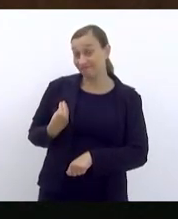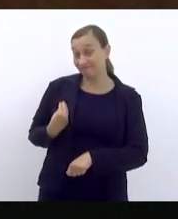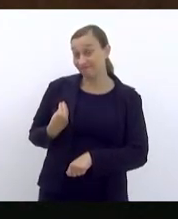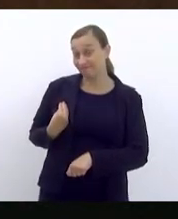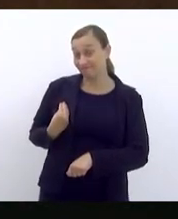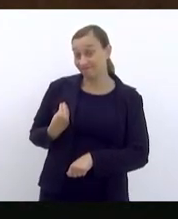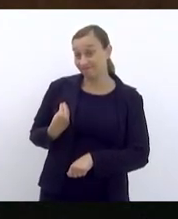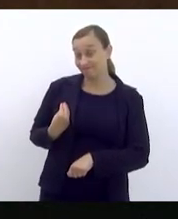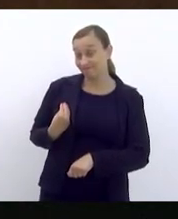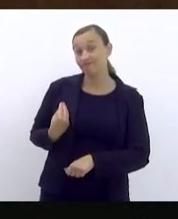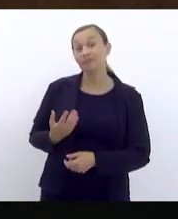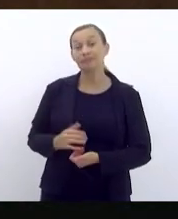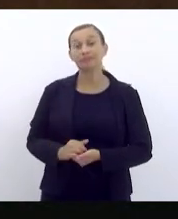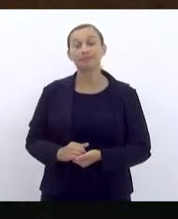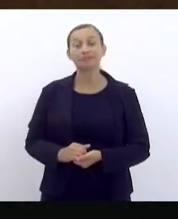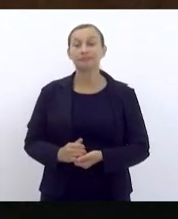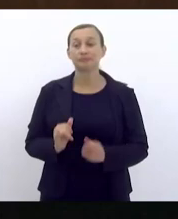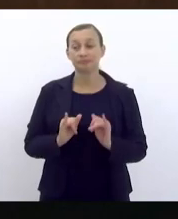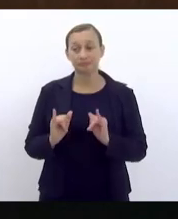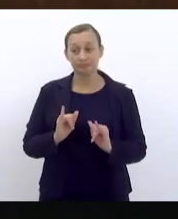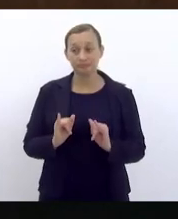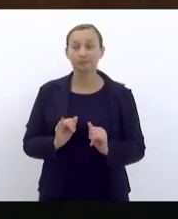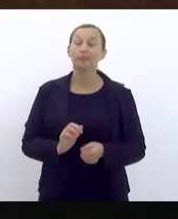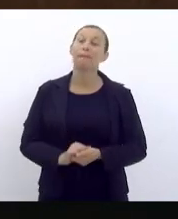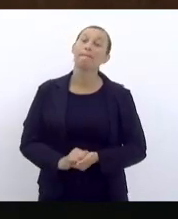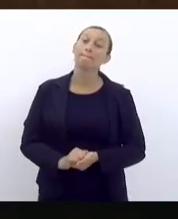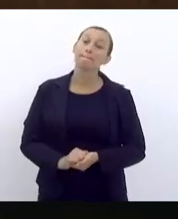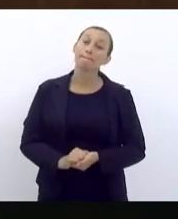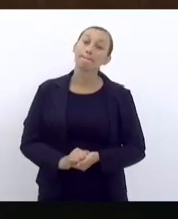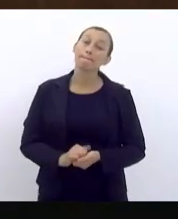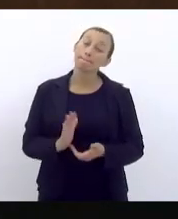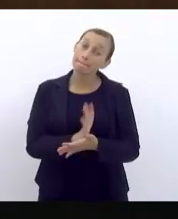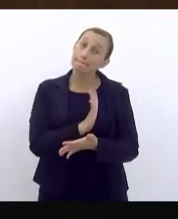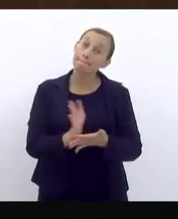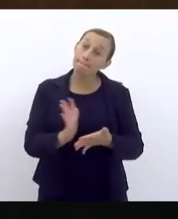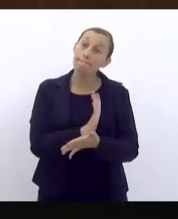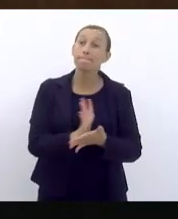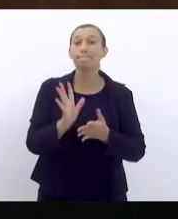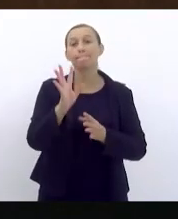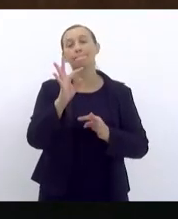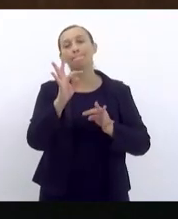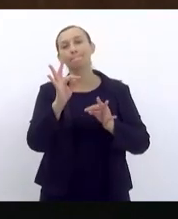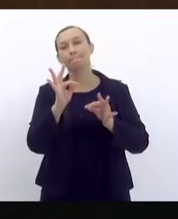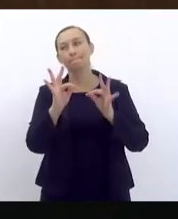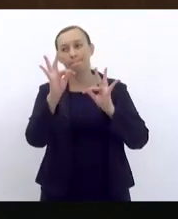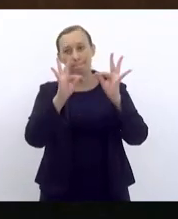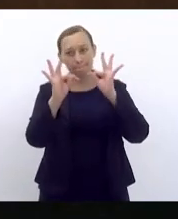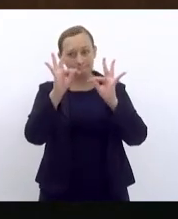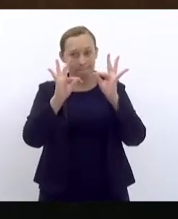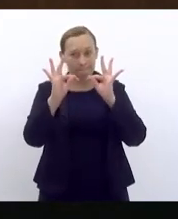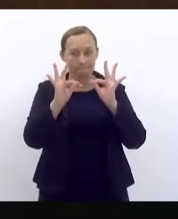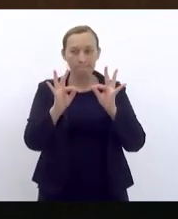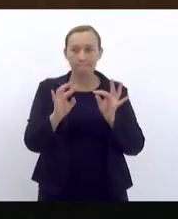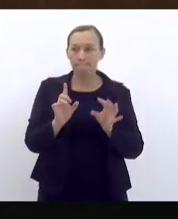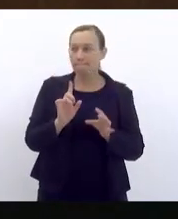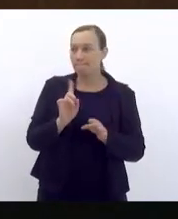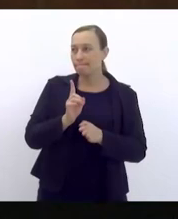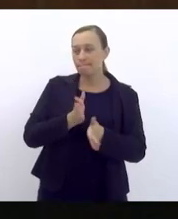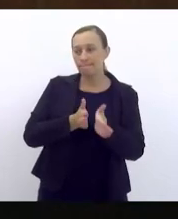informatizado muitas vezes a tecnologia não está